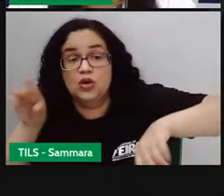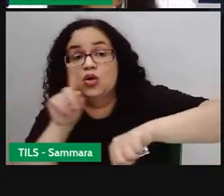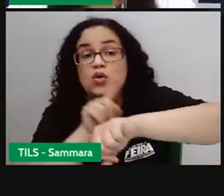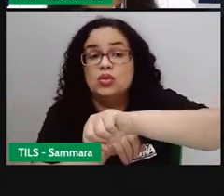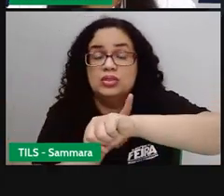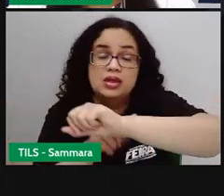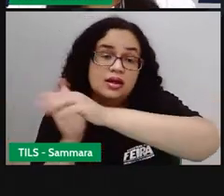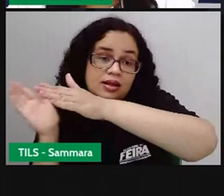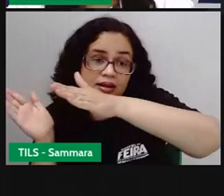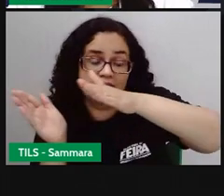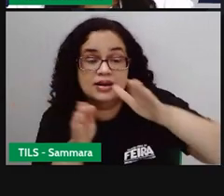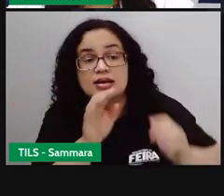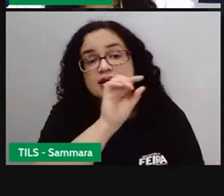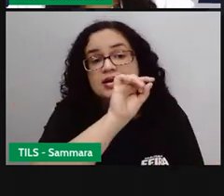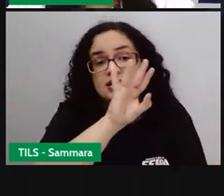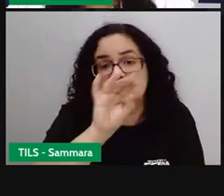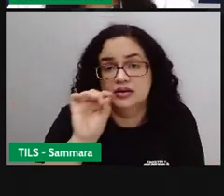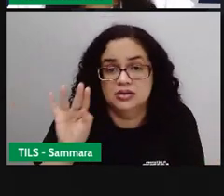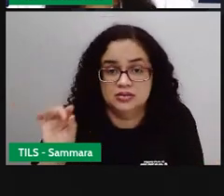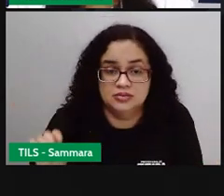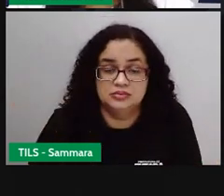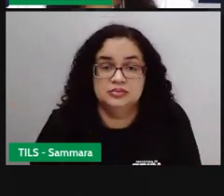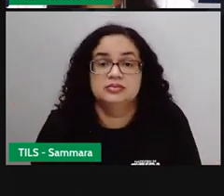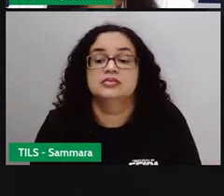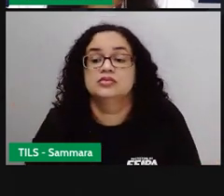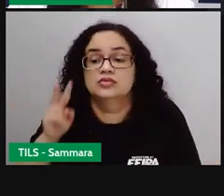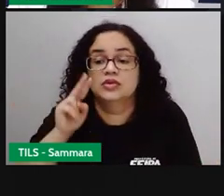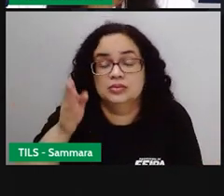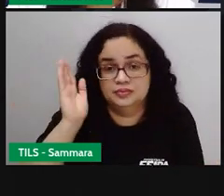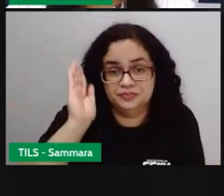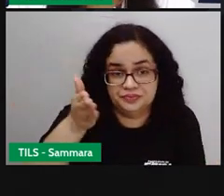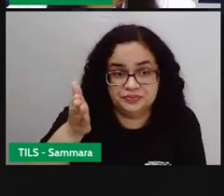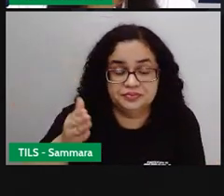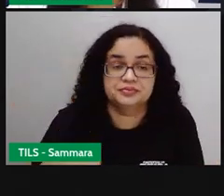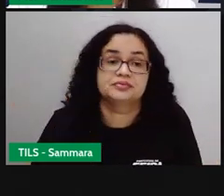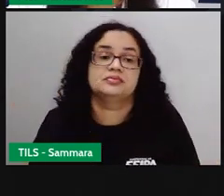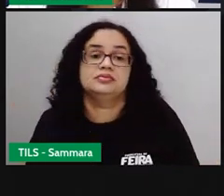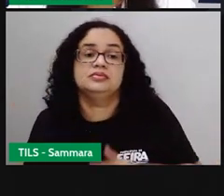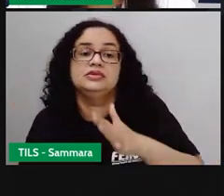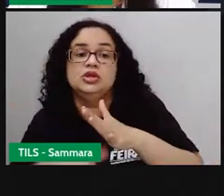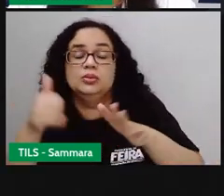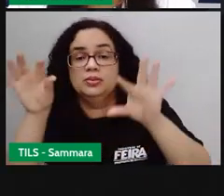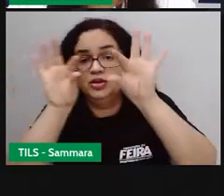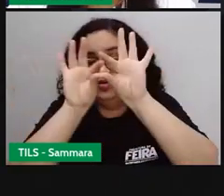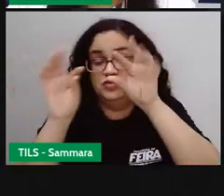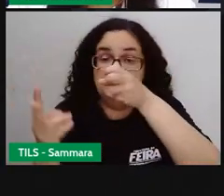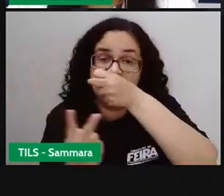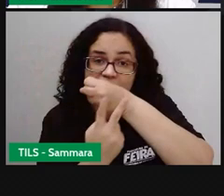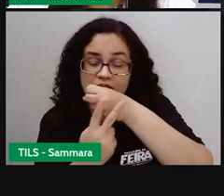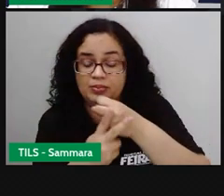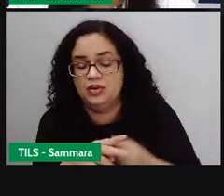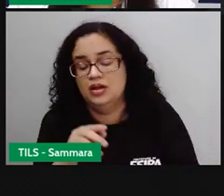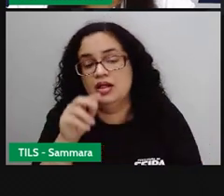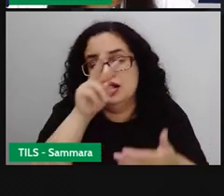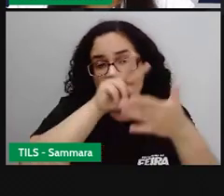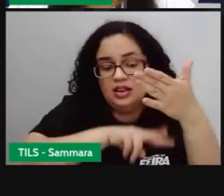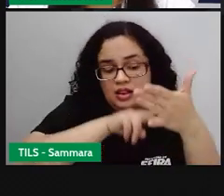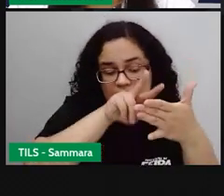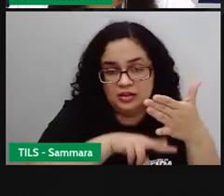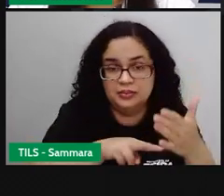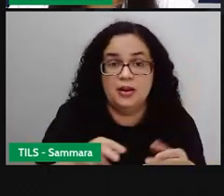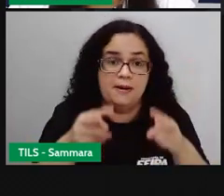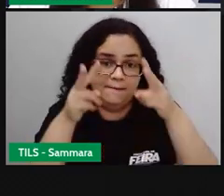tempo em que cada um está. Vamos lá? no primeiro verbo que é leu a gente